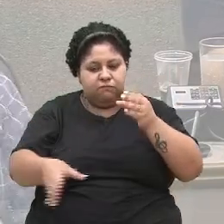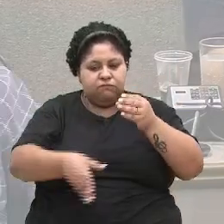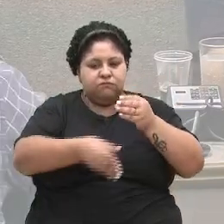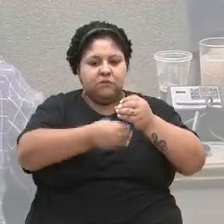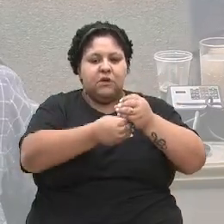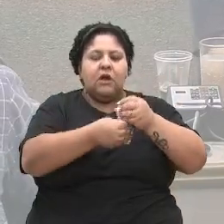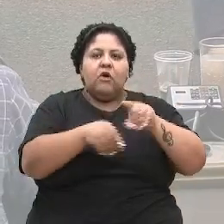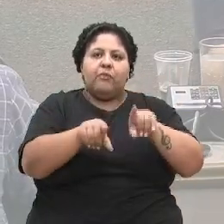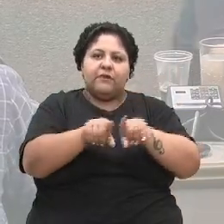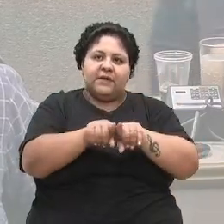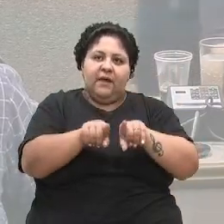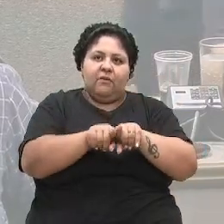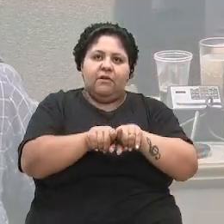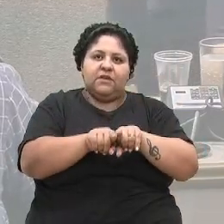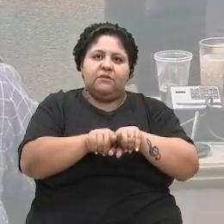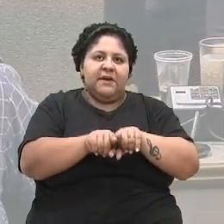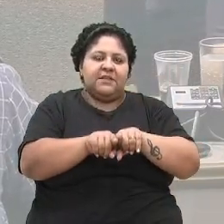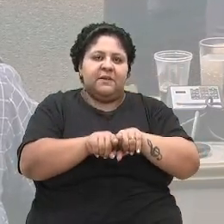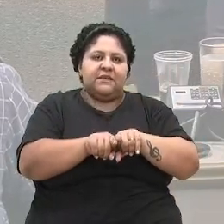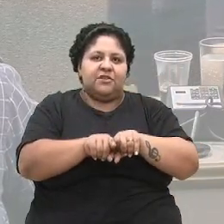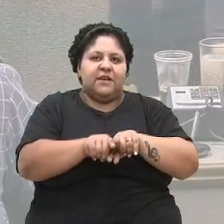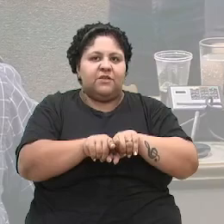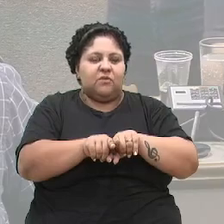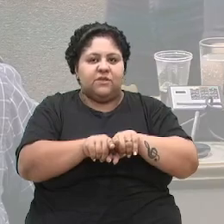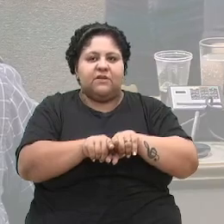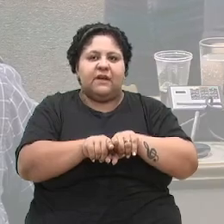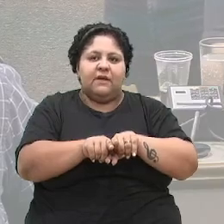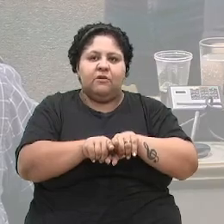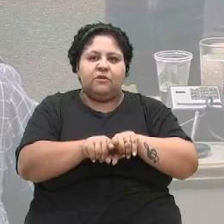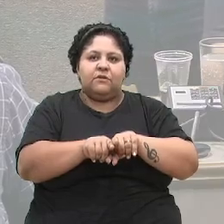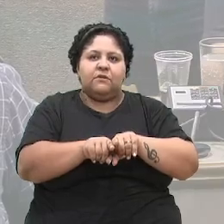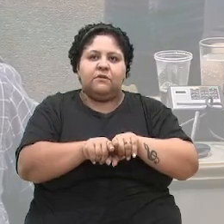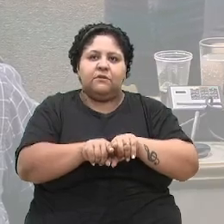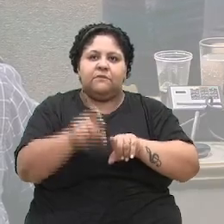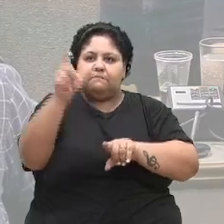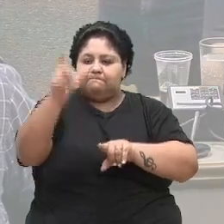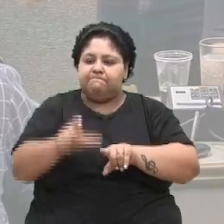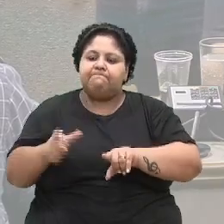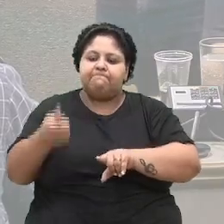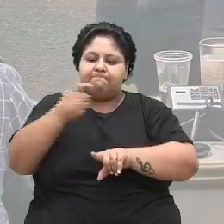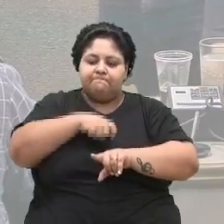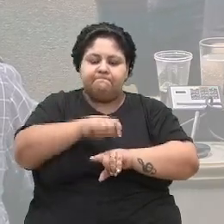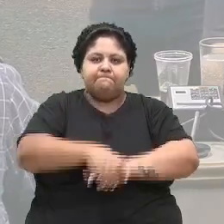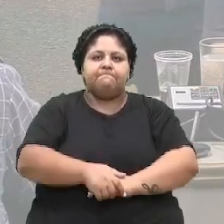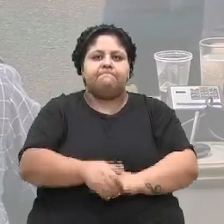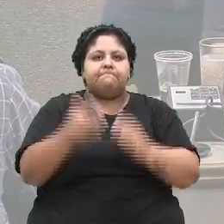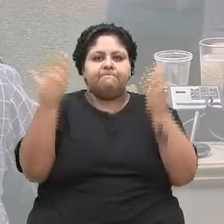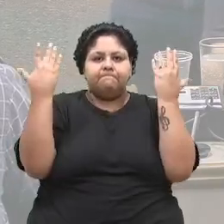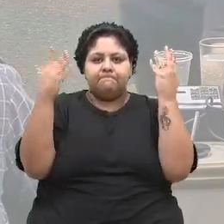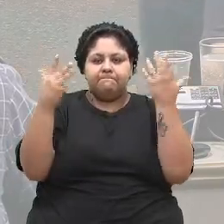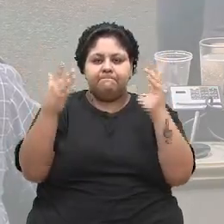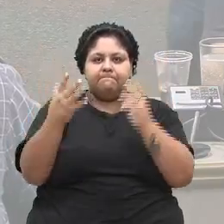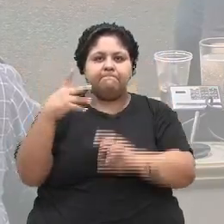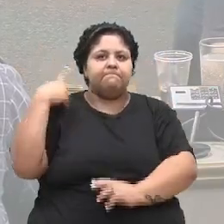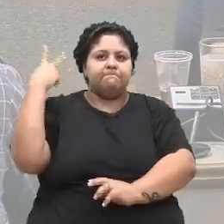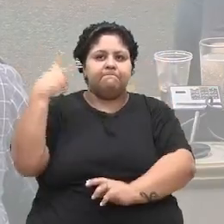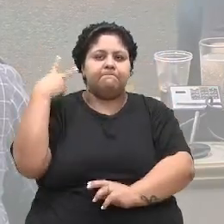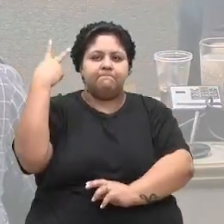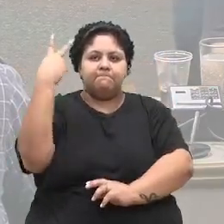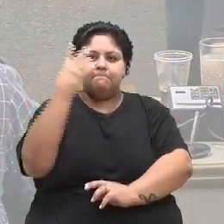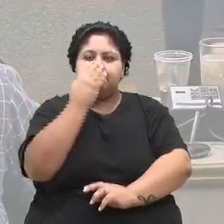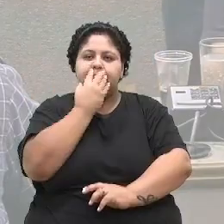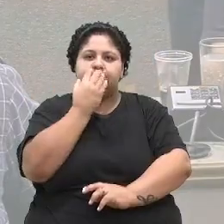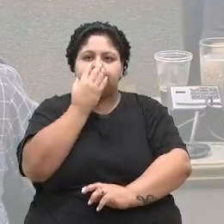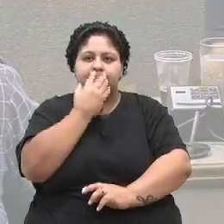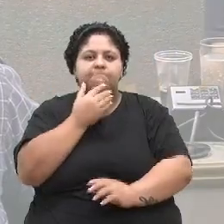já existe de política pública e de dar a assistência que essas pessoas necessitam. Parabéns, vereador Camiles, e vamos